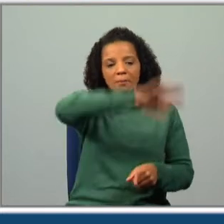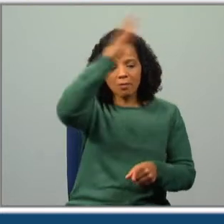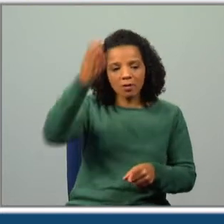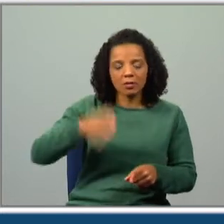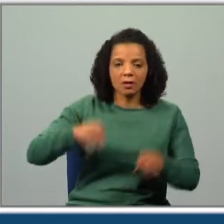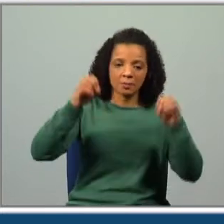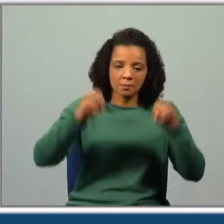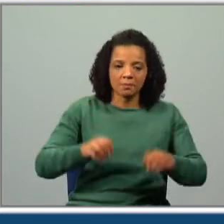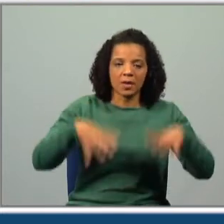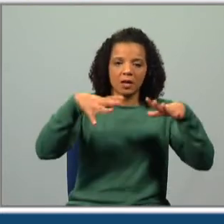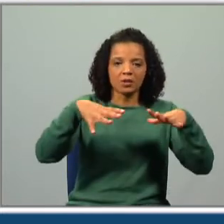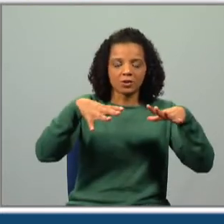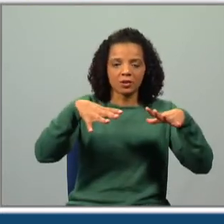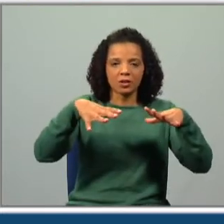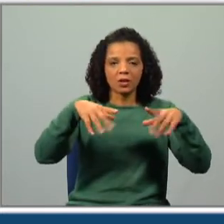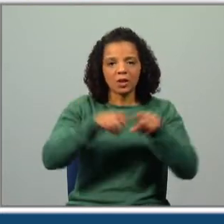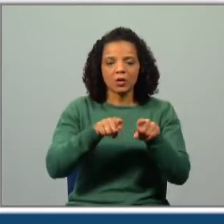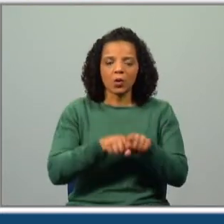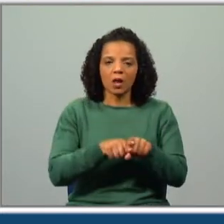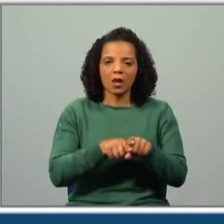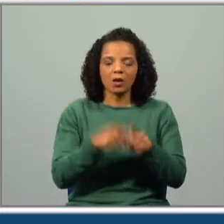era mágica e concedeu-lhe um desejo.